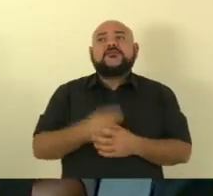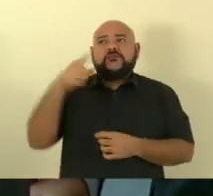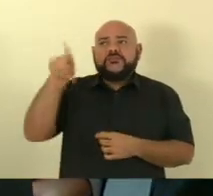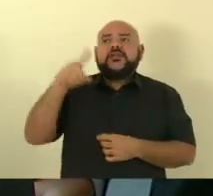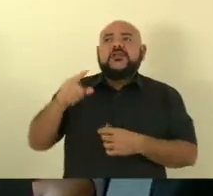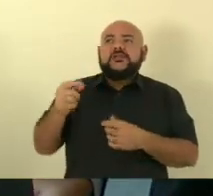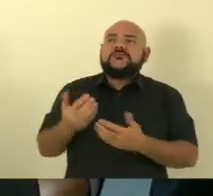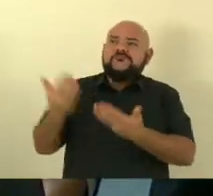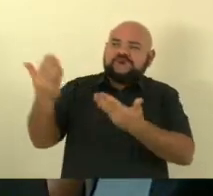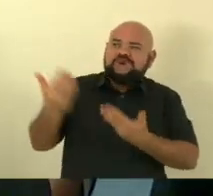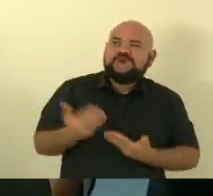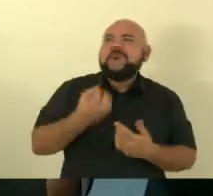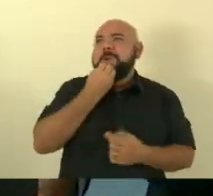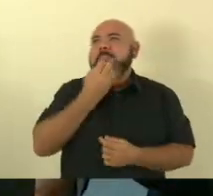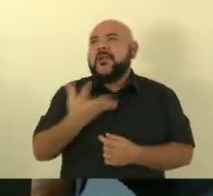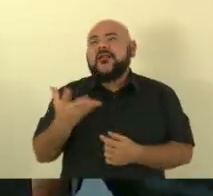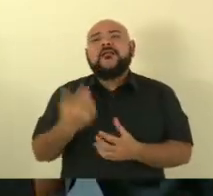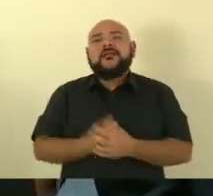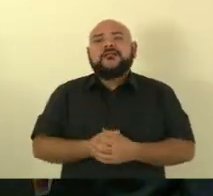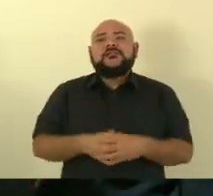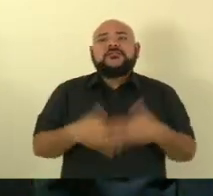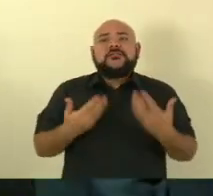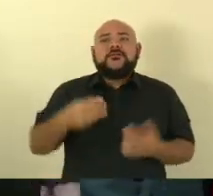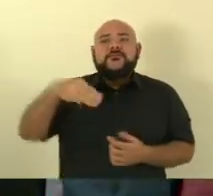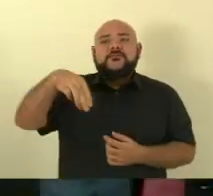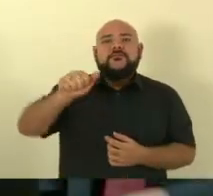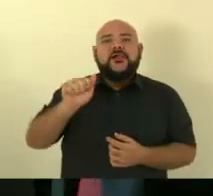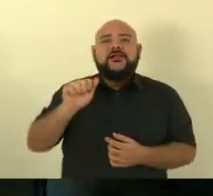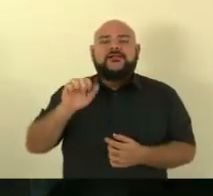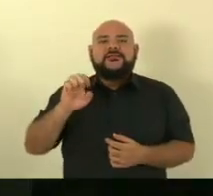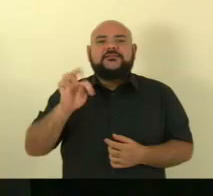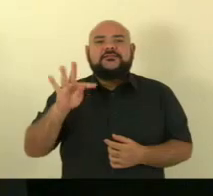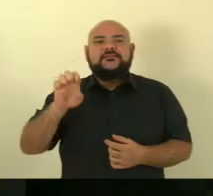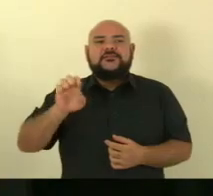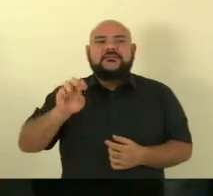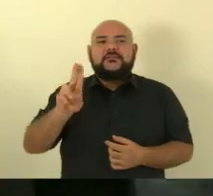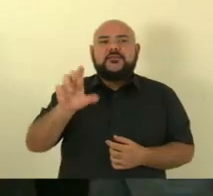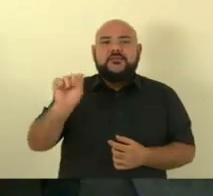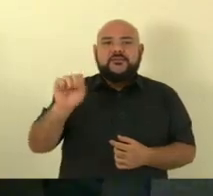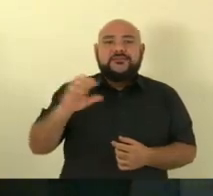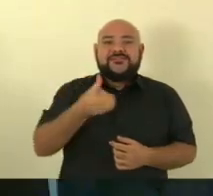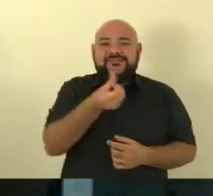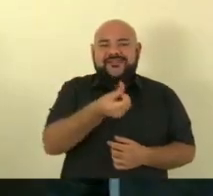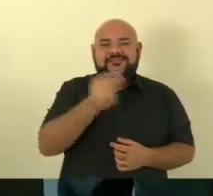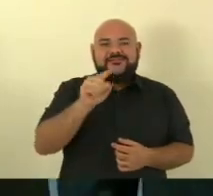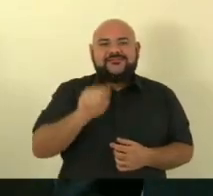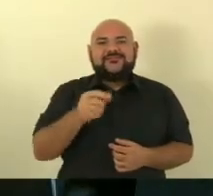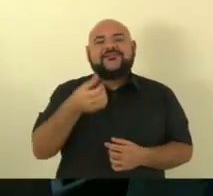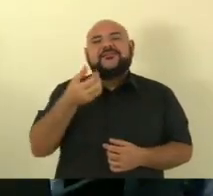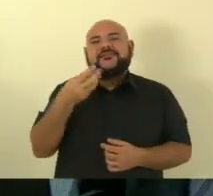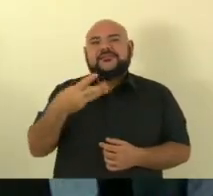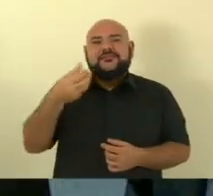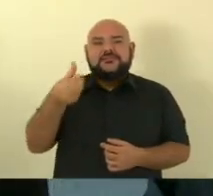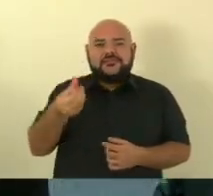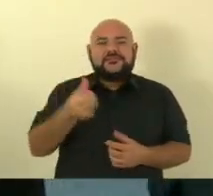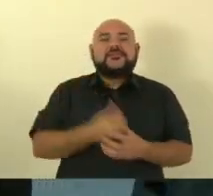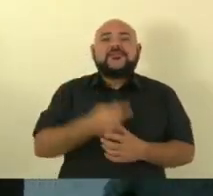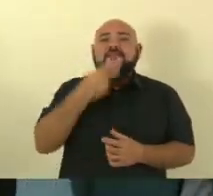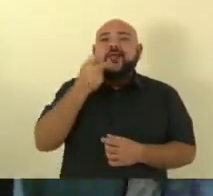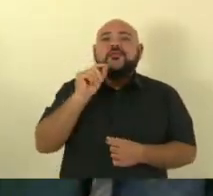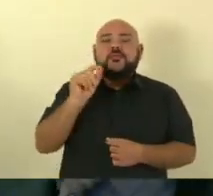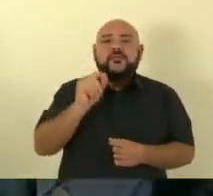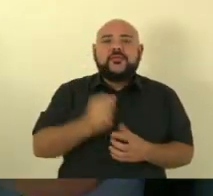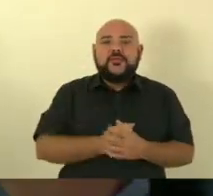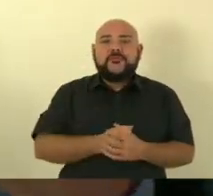favor do Evangelho. Mateus 6, 33, diz, Buscar aí primeiro o Reino de Deus e a sua justiça e tudo mais o será acrescentado.